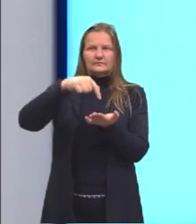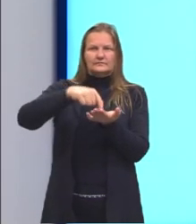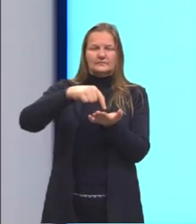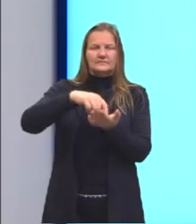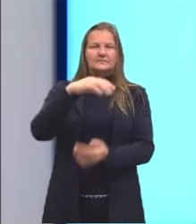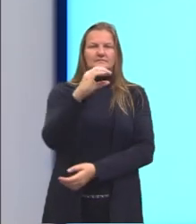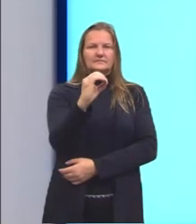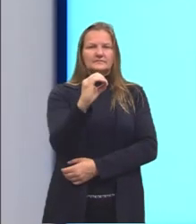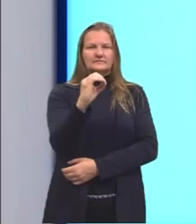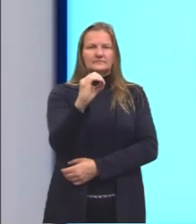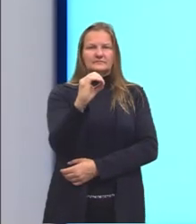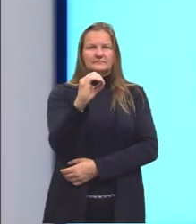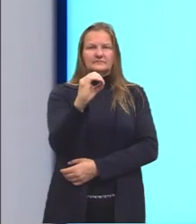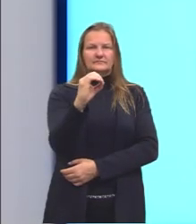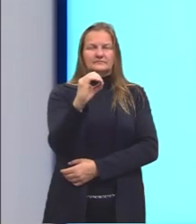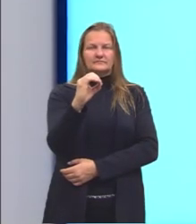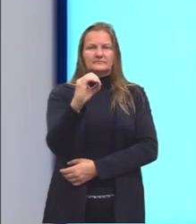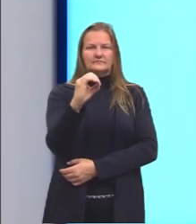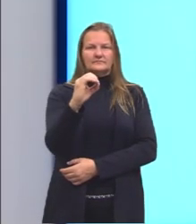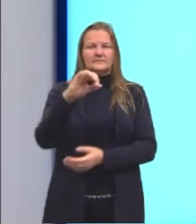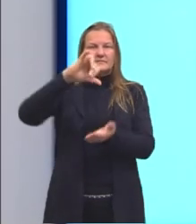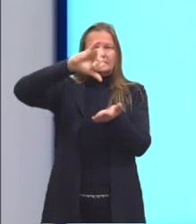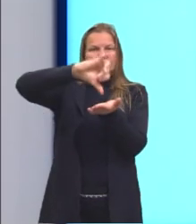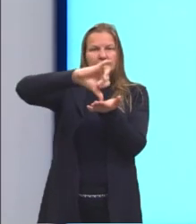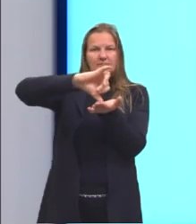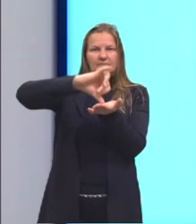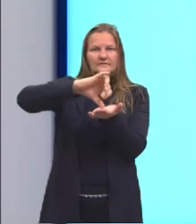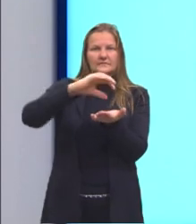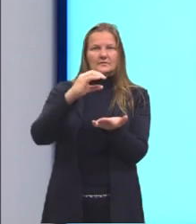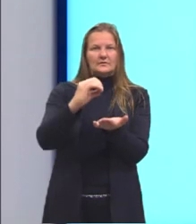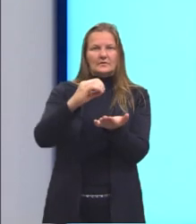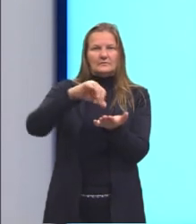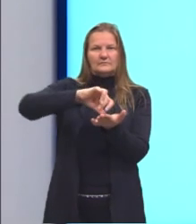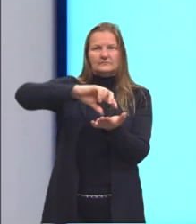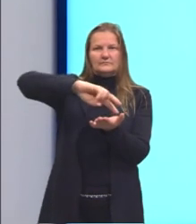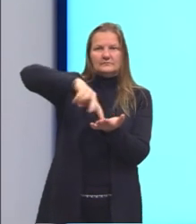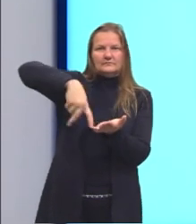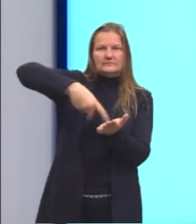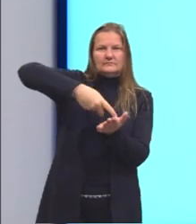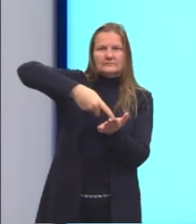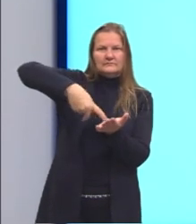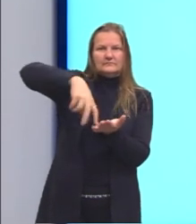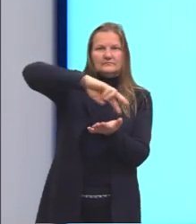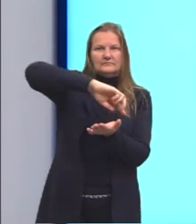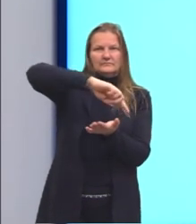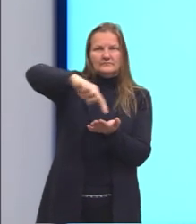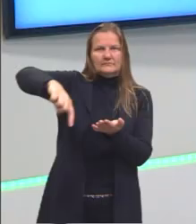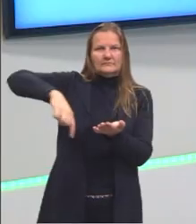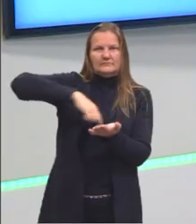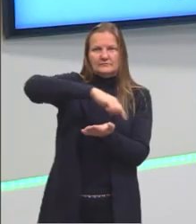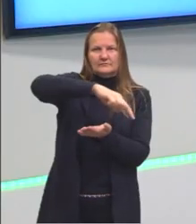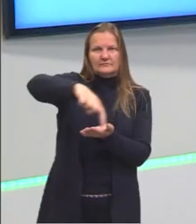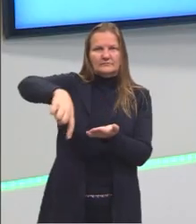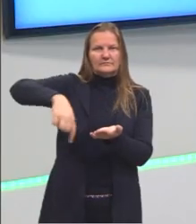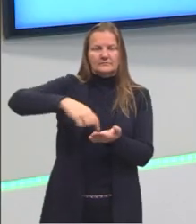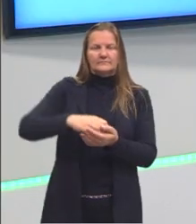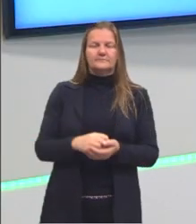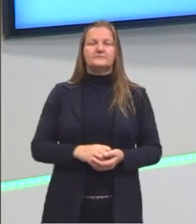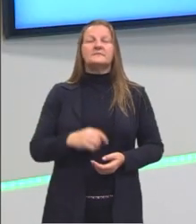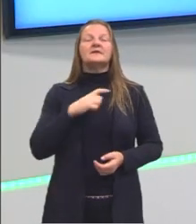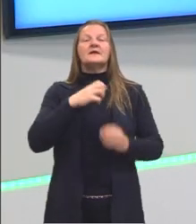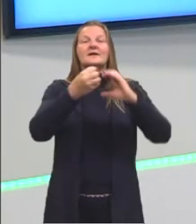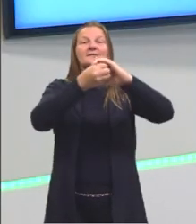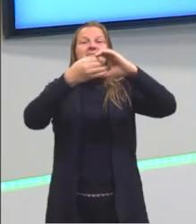com O, seria o centro da nossa circunferência. A circunferência possui